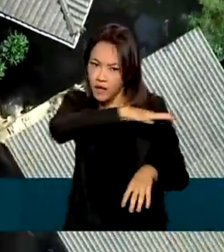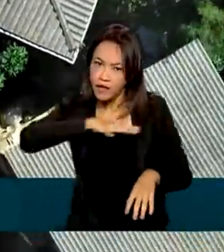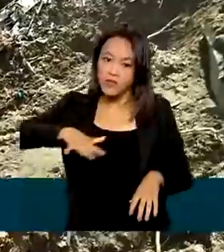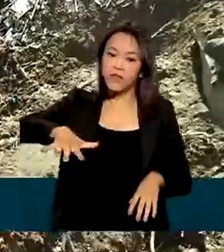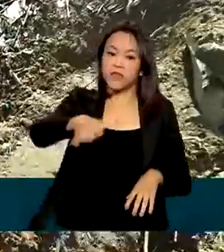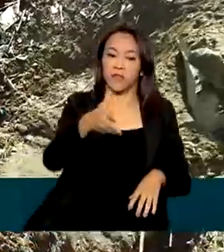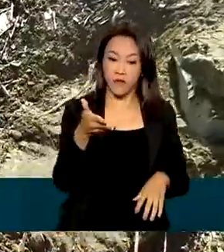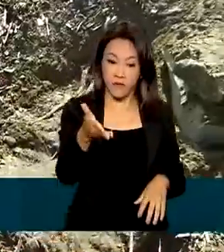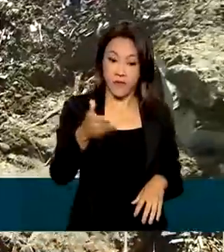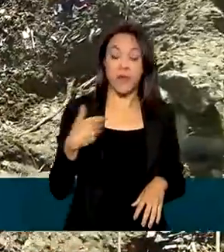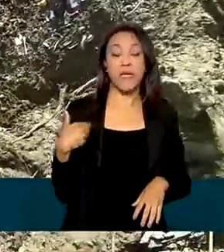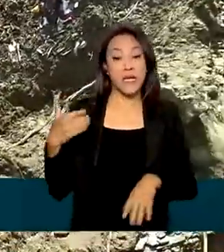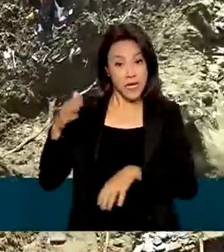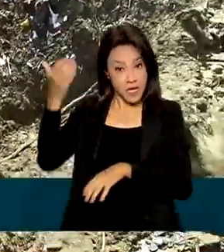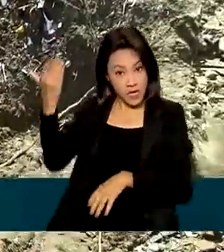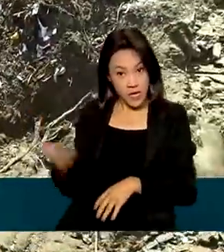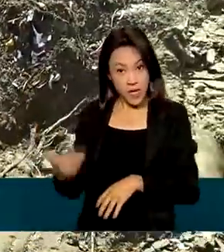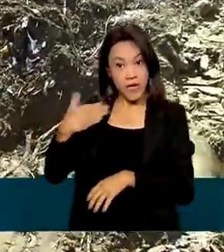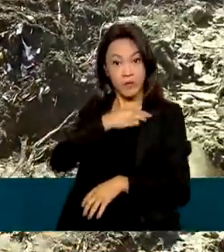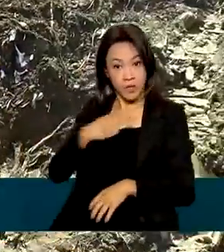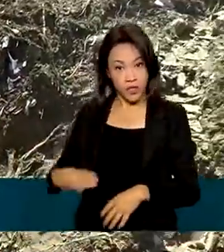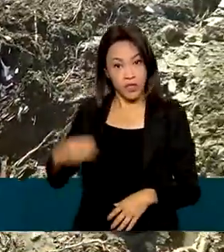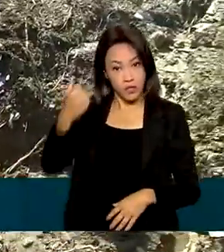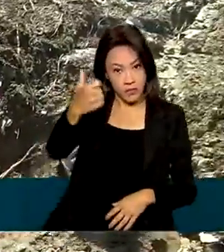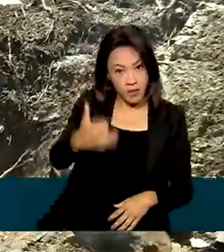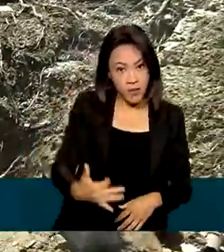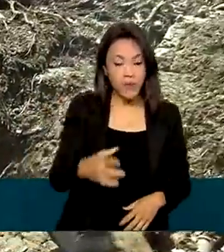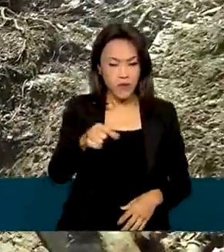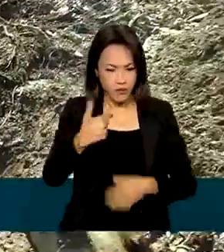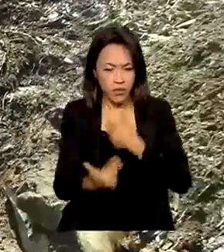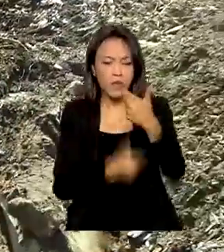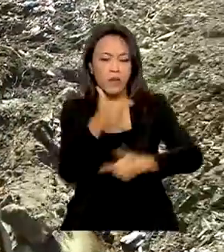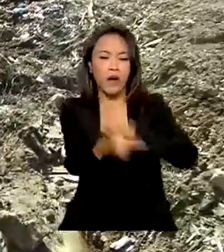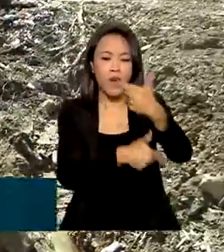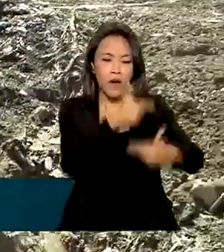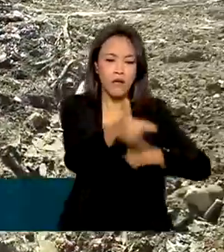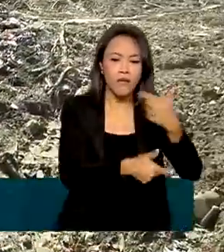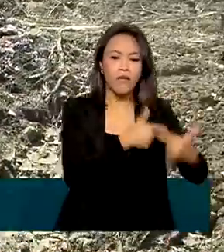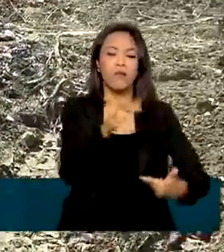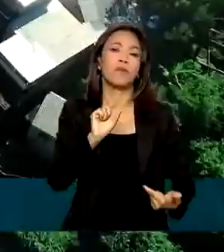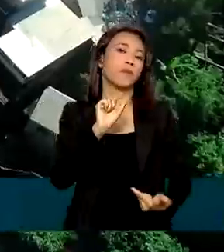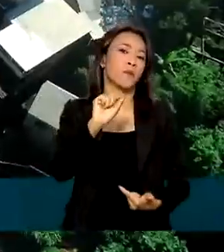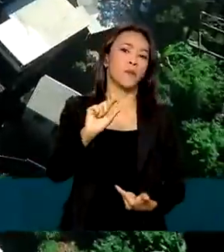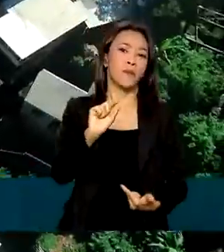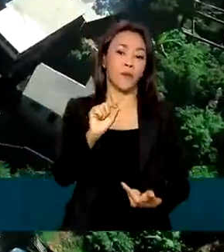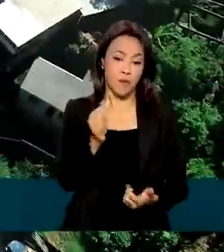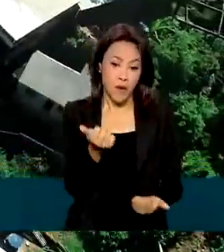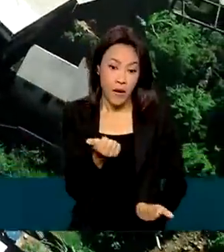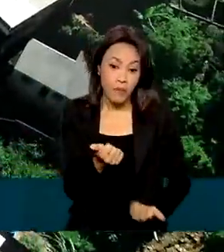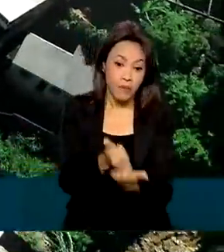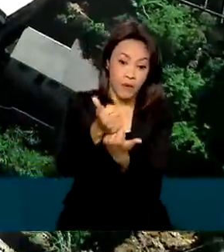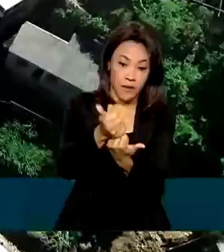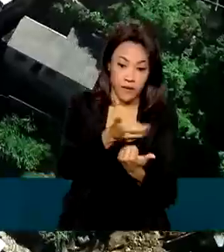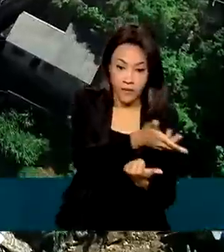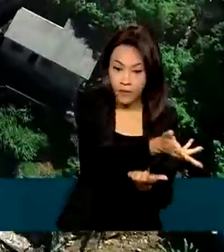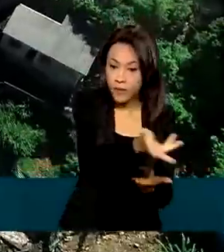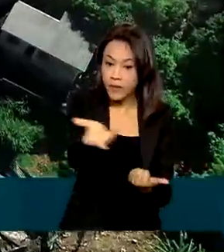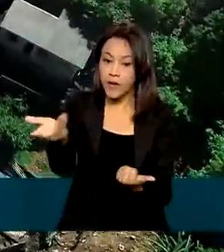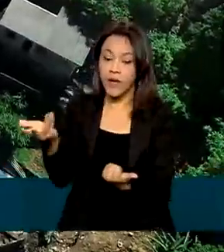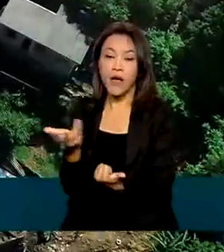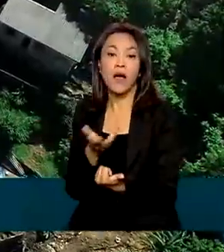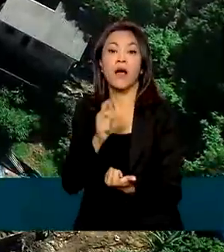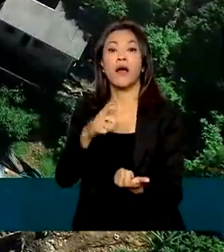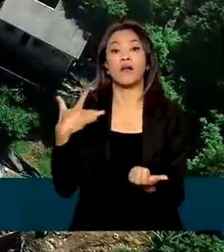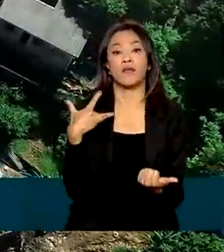-feira. Segundo ele, equipes do Ministério estão trabalhando na região para reforçar a estrutura local do Sistema